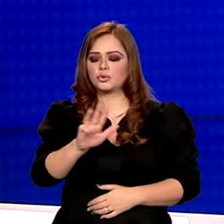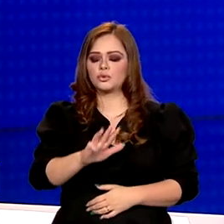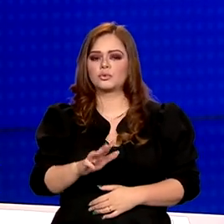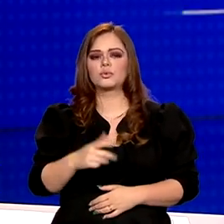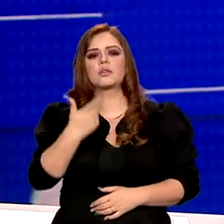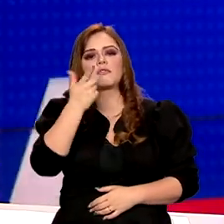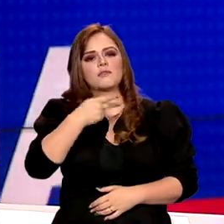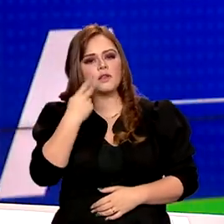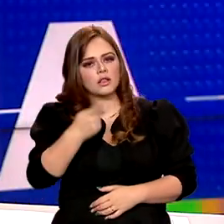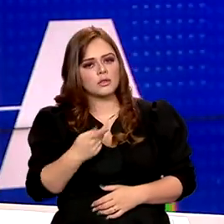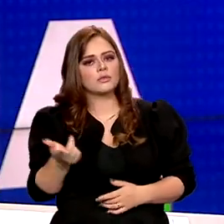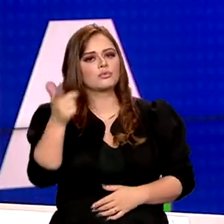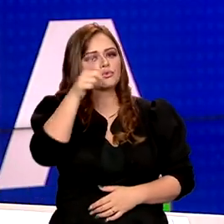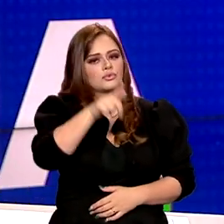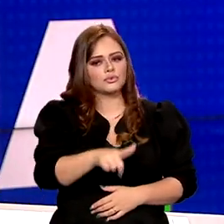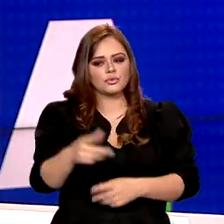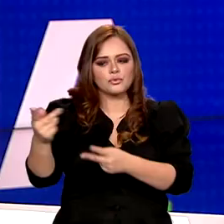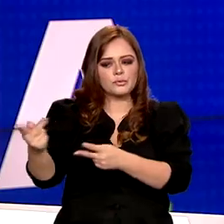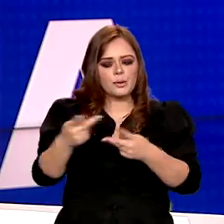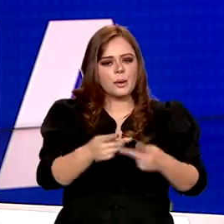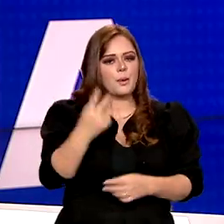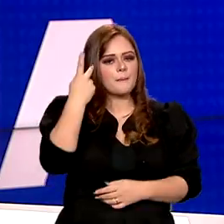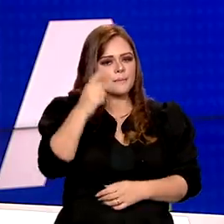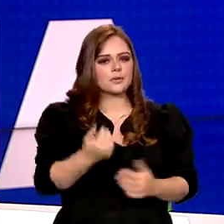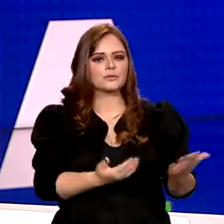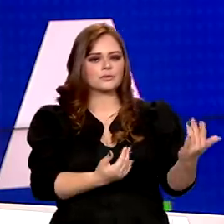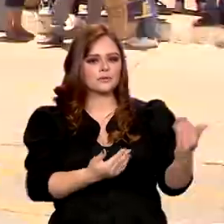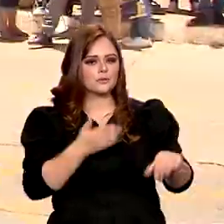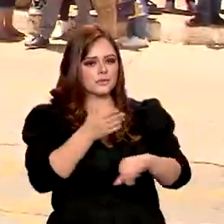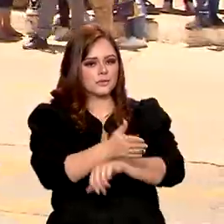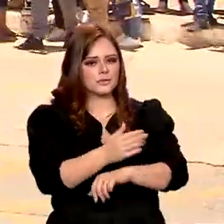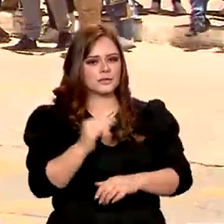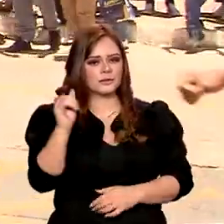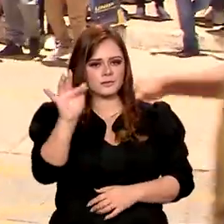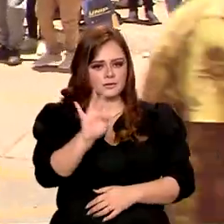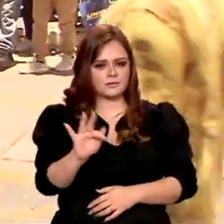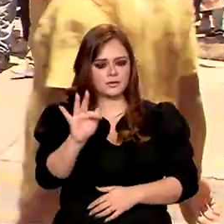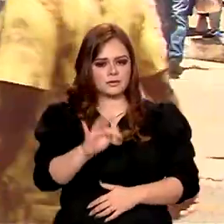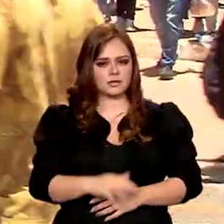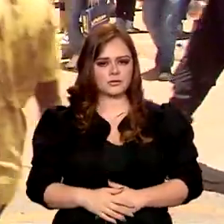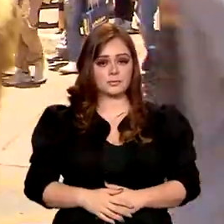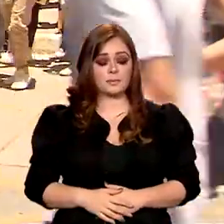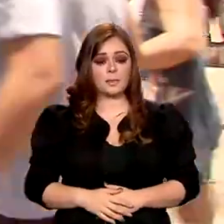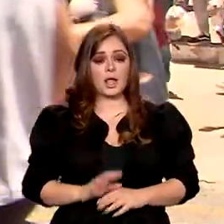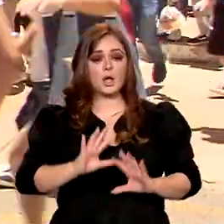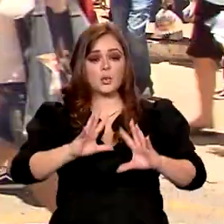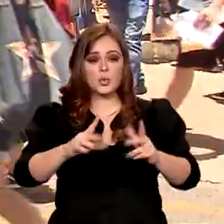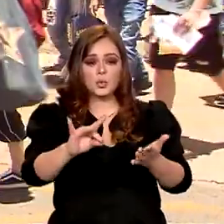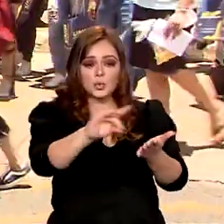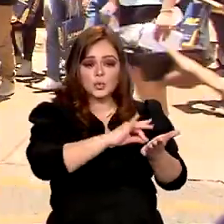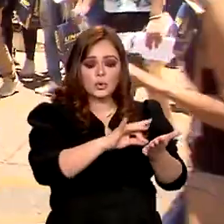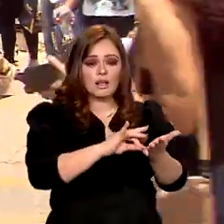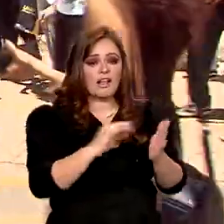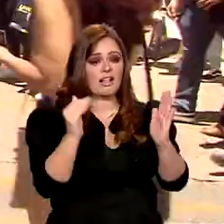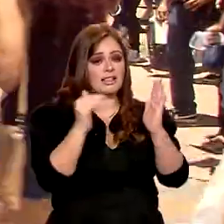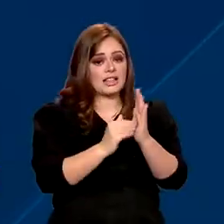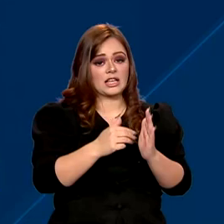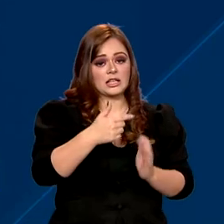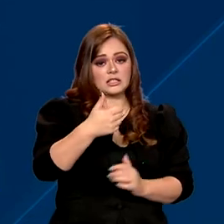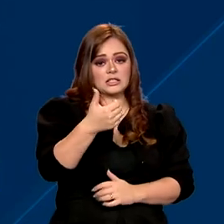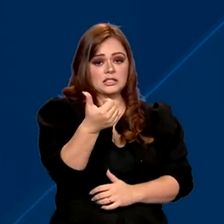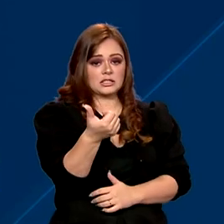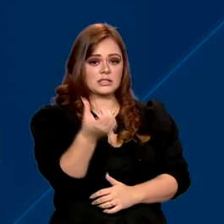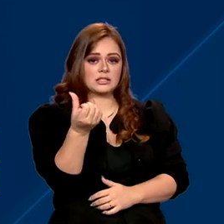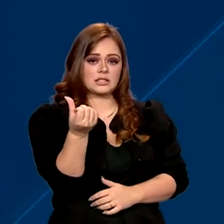para que mais jovens ingressem no ensino superior. As inscrições seguem até o dia 16 de junho.